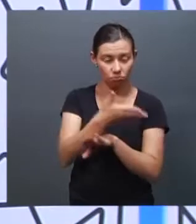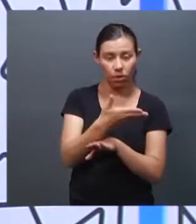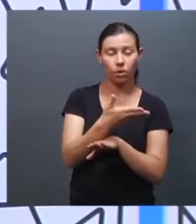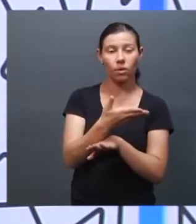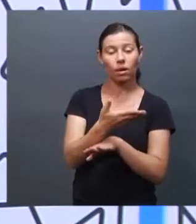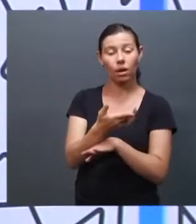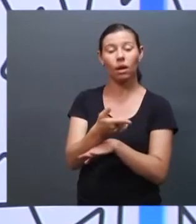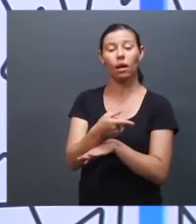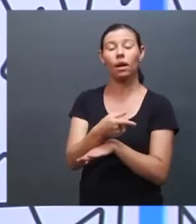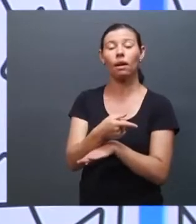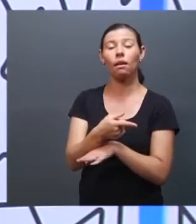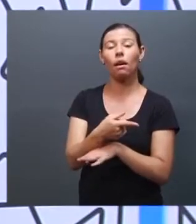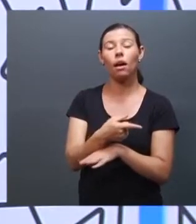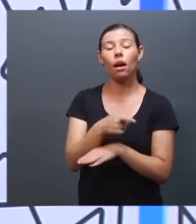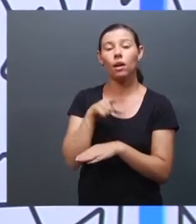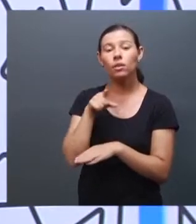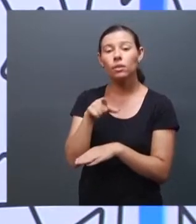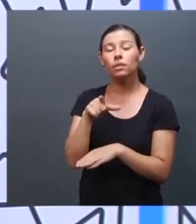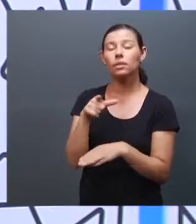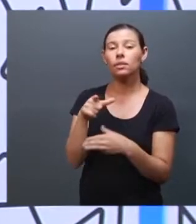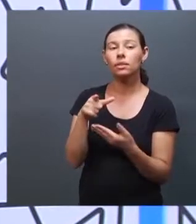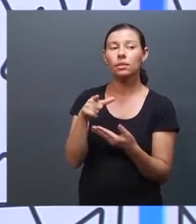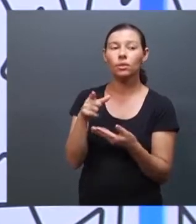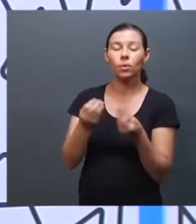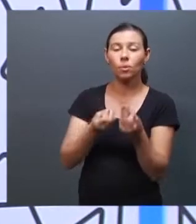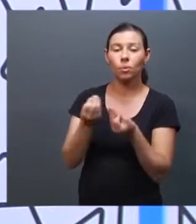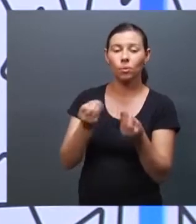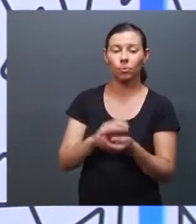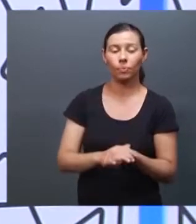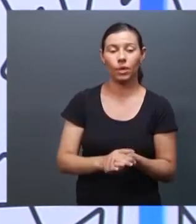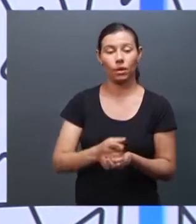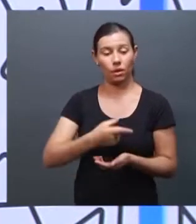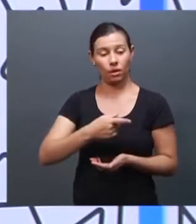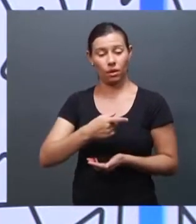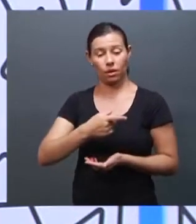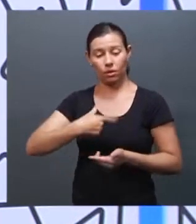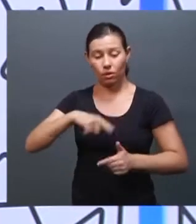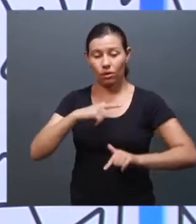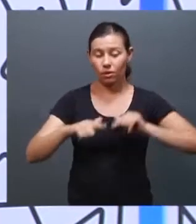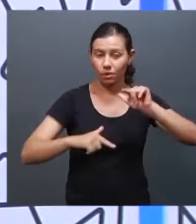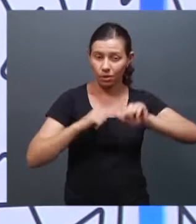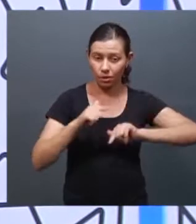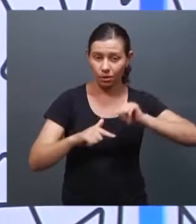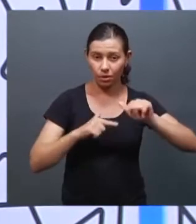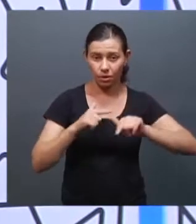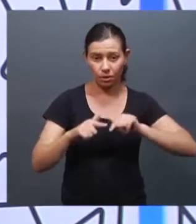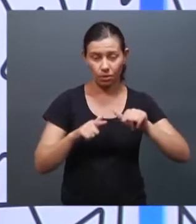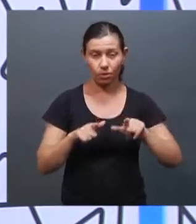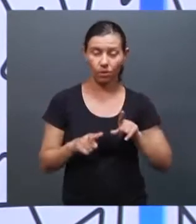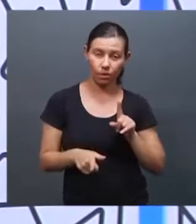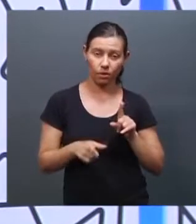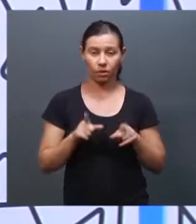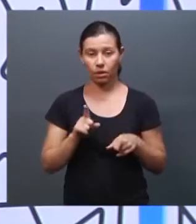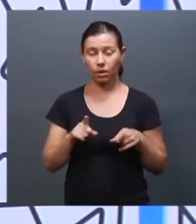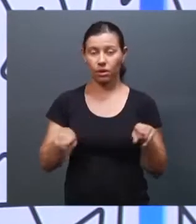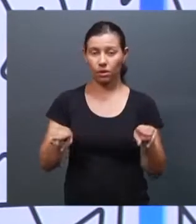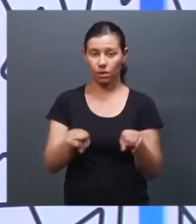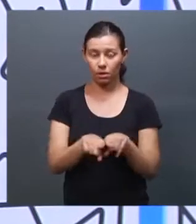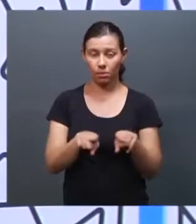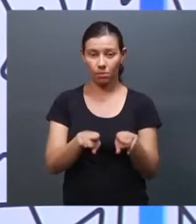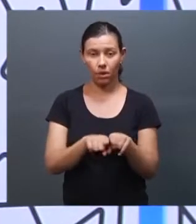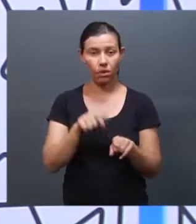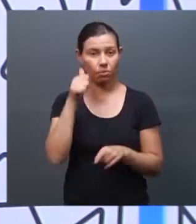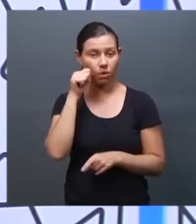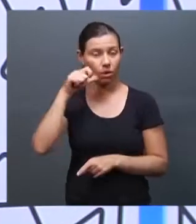trabalhamos com travestis, mulheres transexuais e homens trans. É impossível você conversar